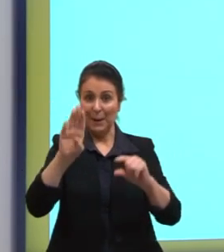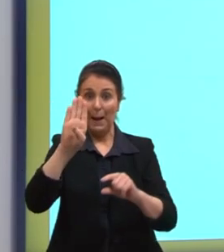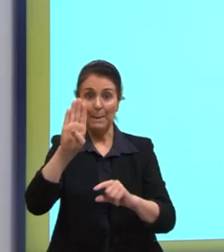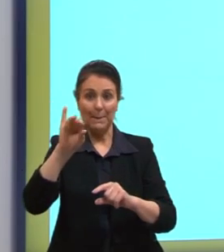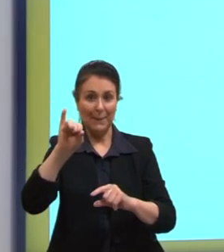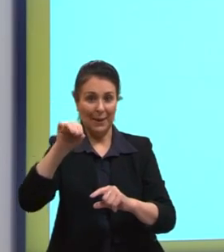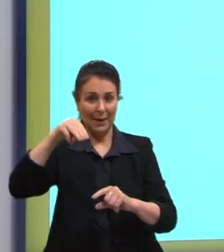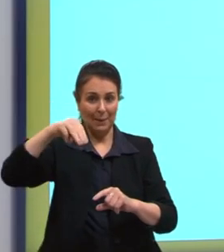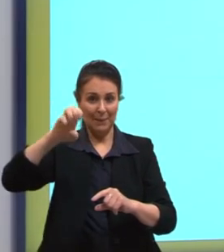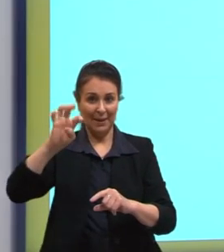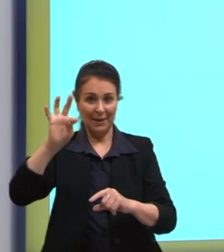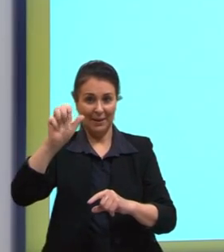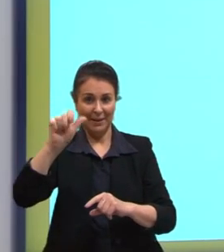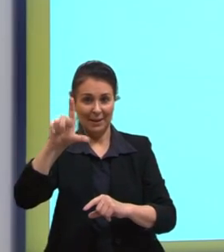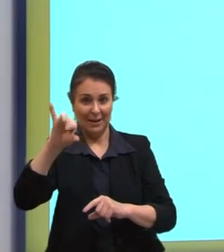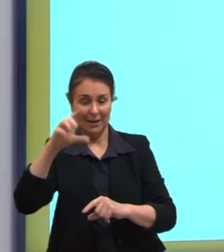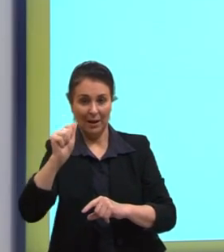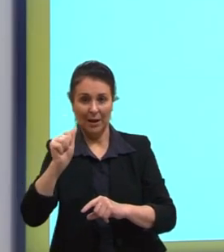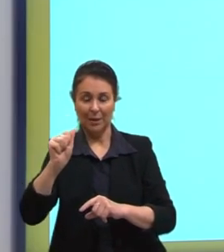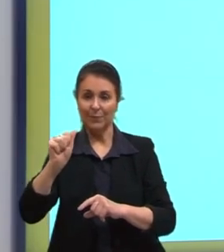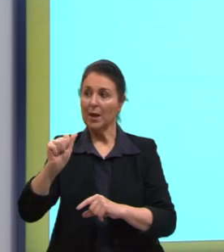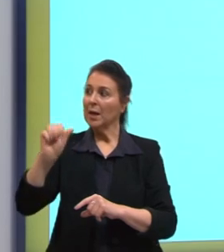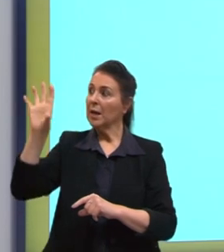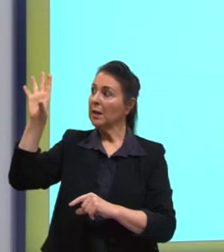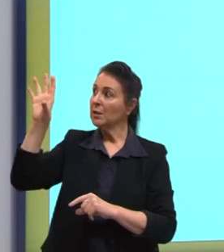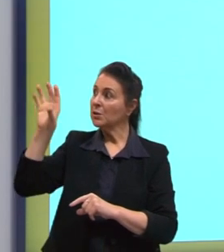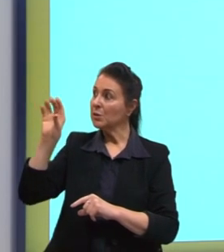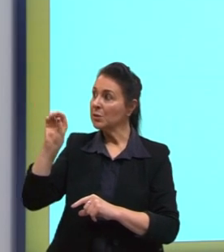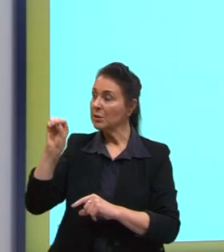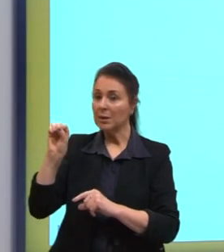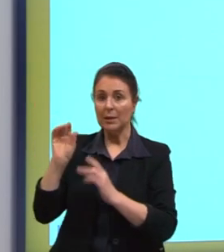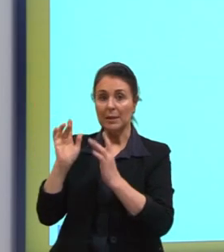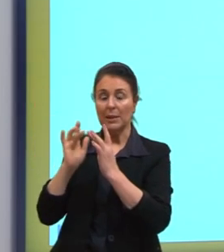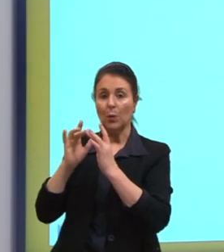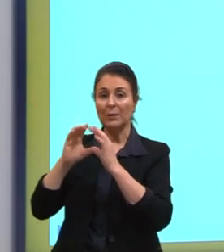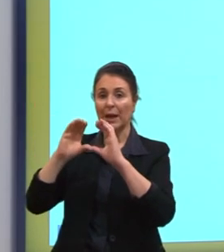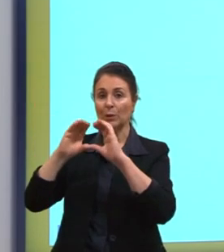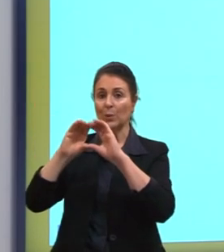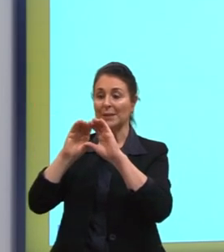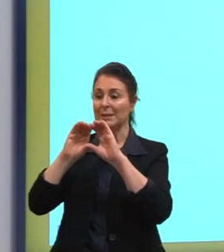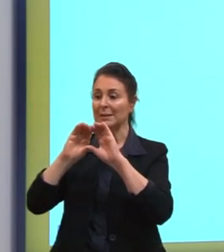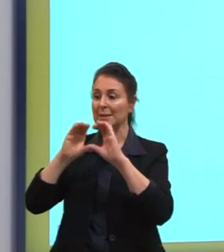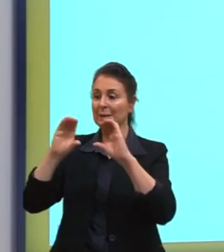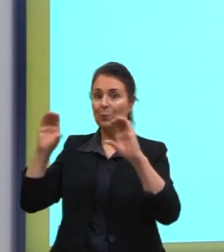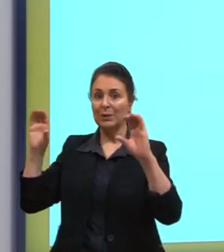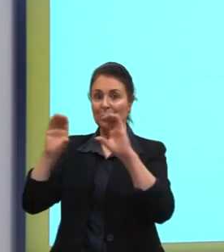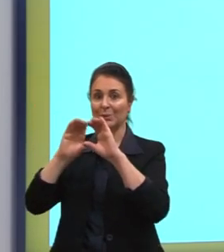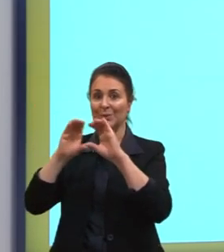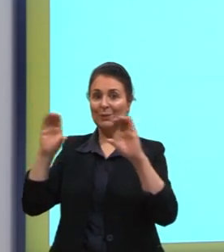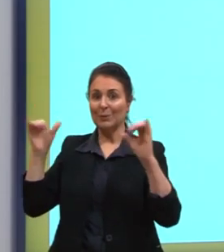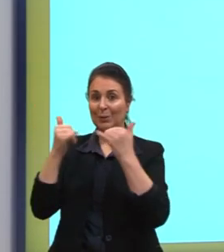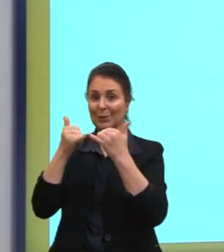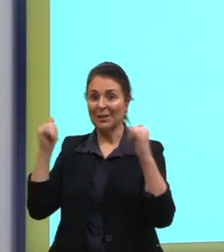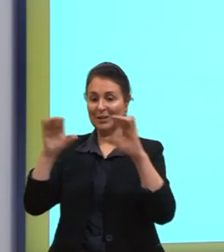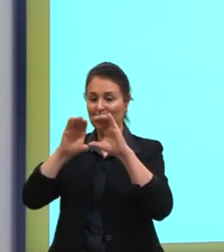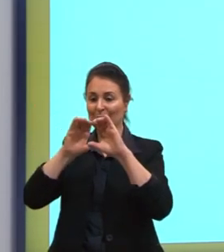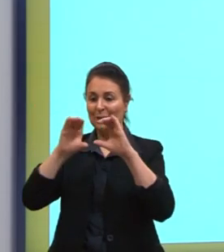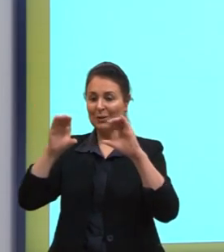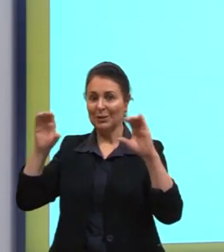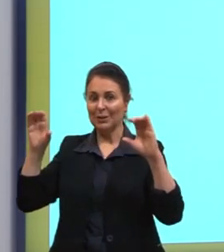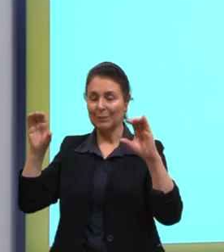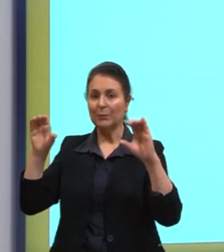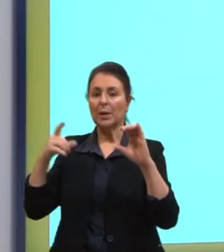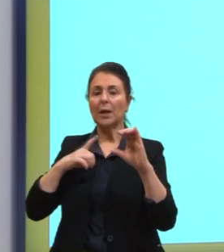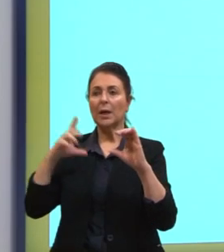desligar o contato, esse circuito elétrico, ele consegue desligar o circuito elétrico, e com isso, então,